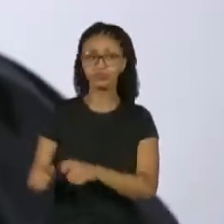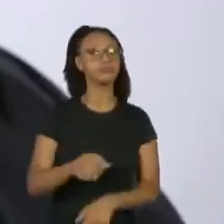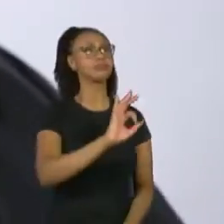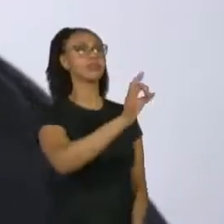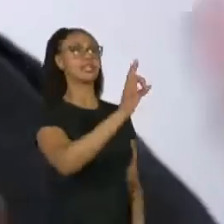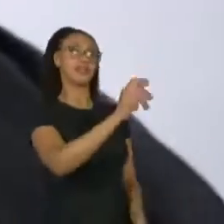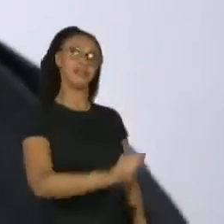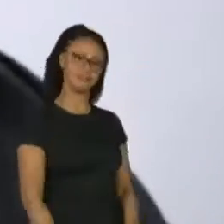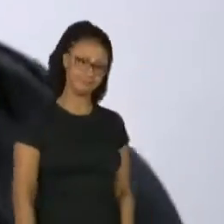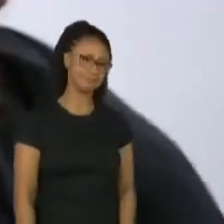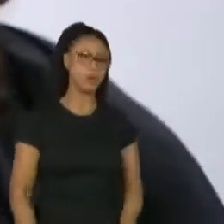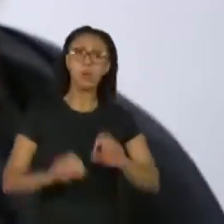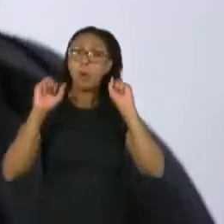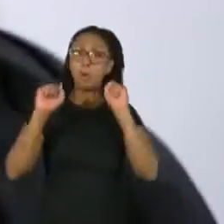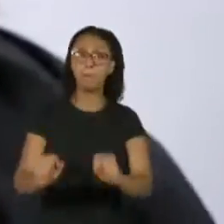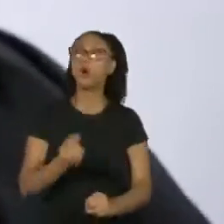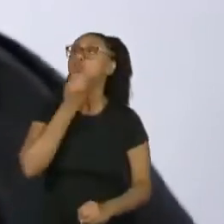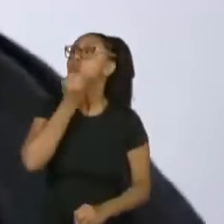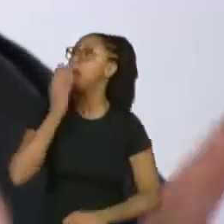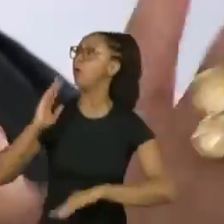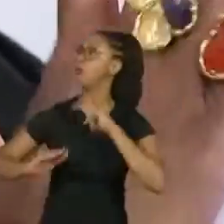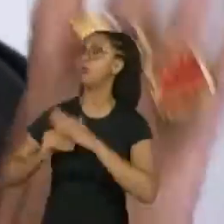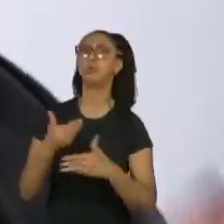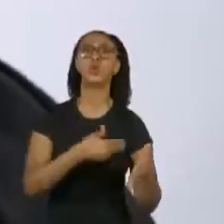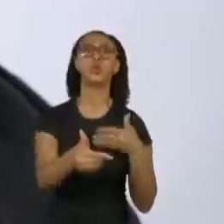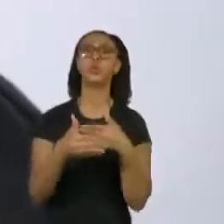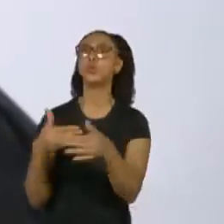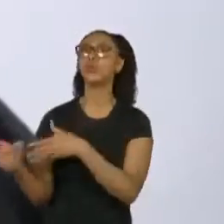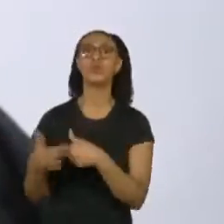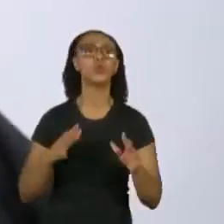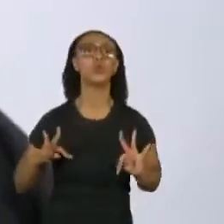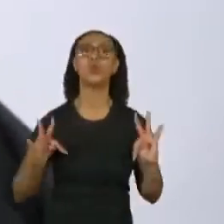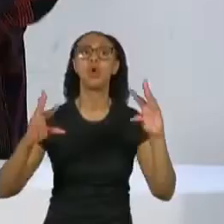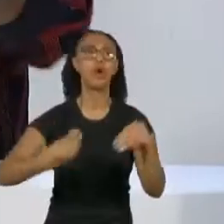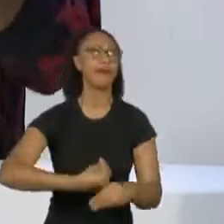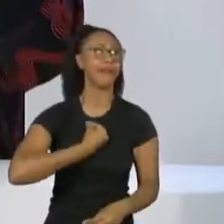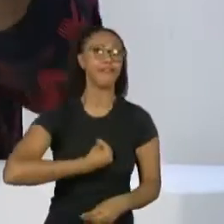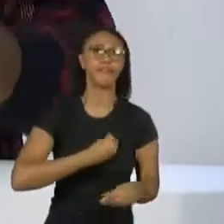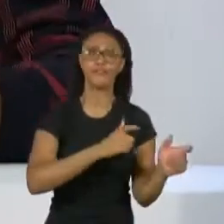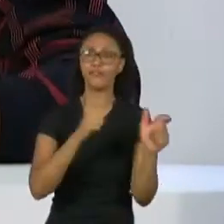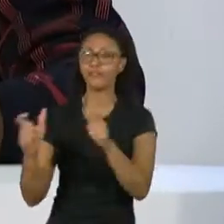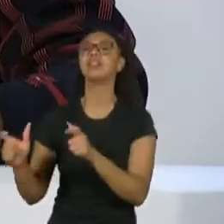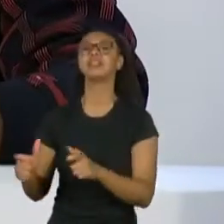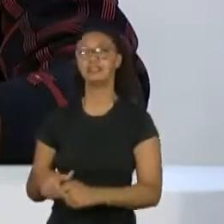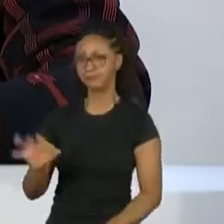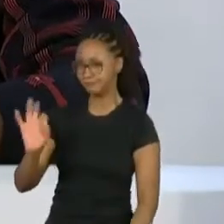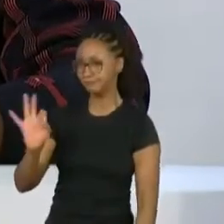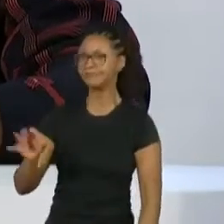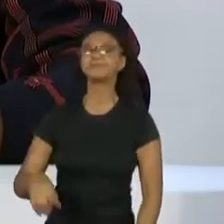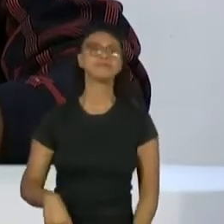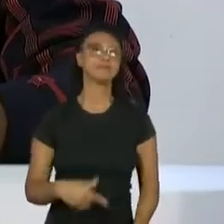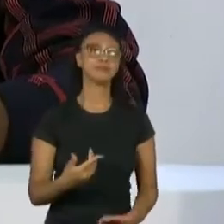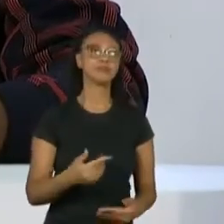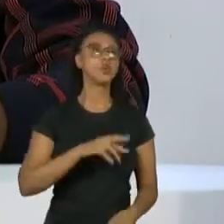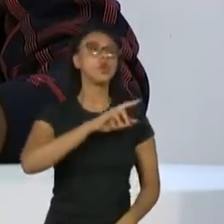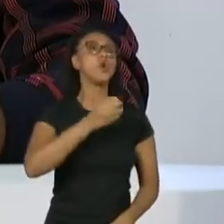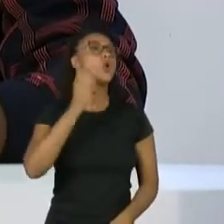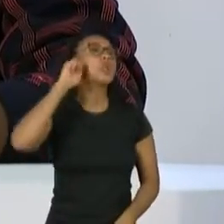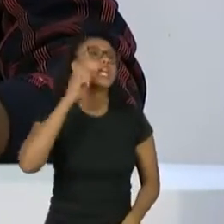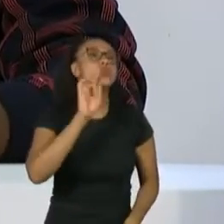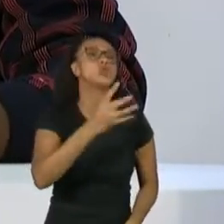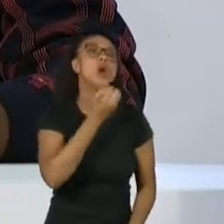negro pode ser bom em todos os... Pensando em realidades que ainda não existem. Não que ser, não é bom só